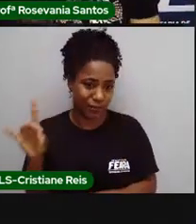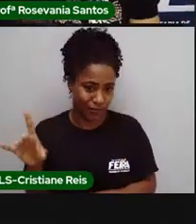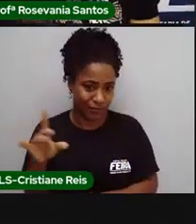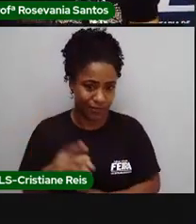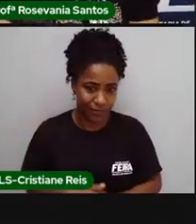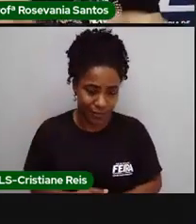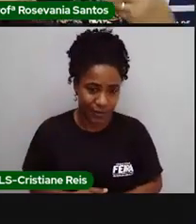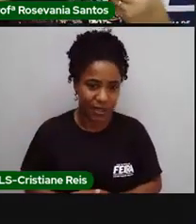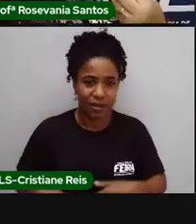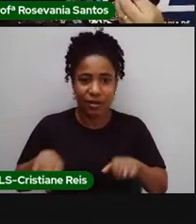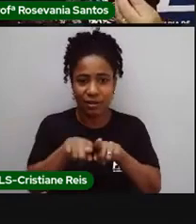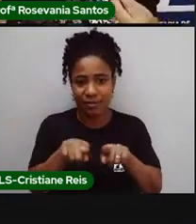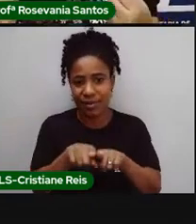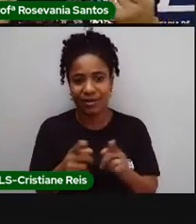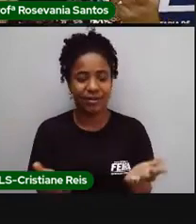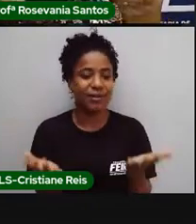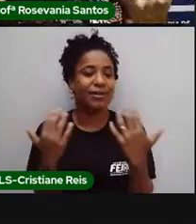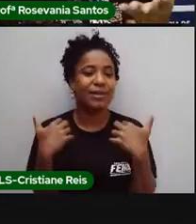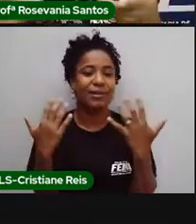toda a sua,